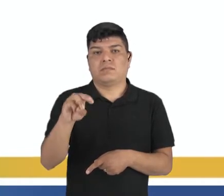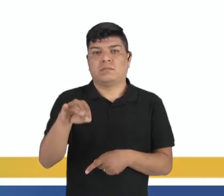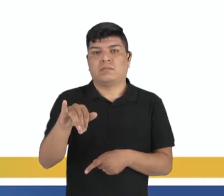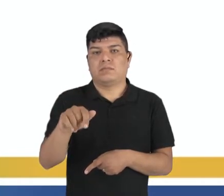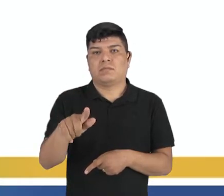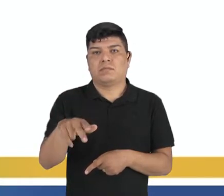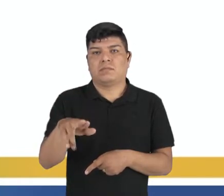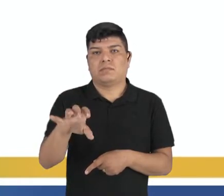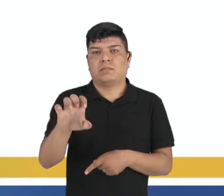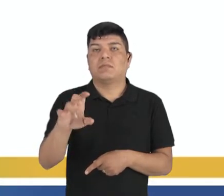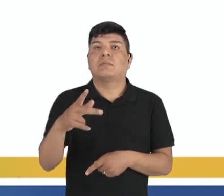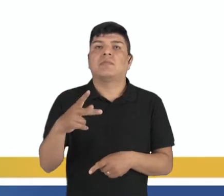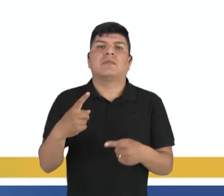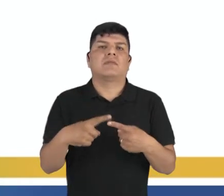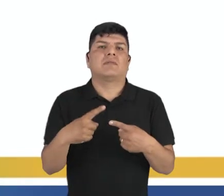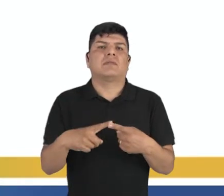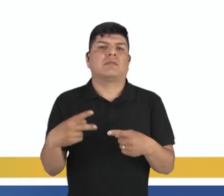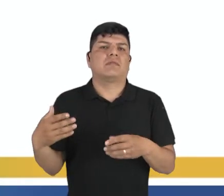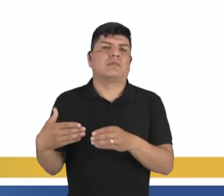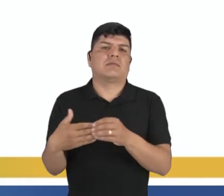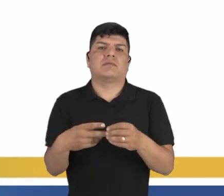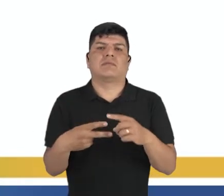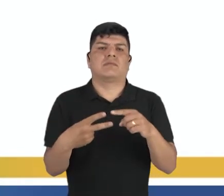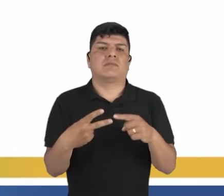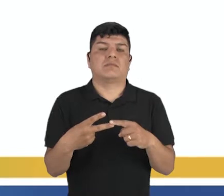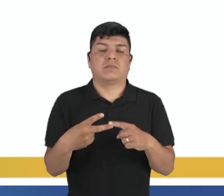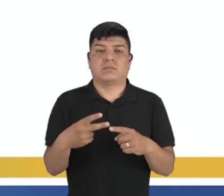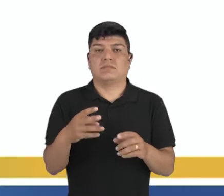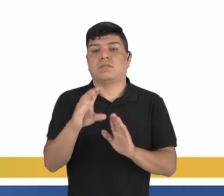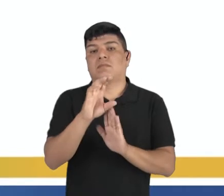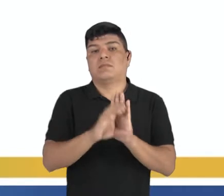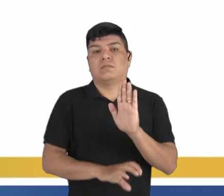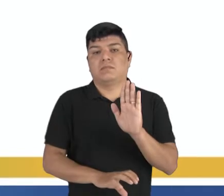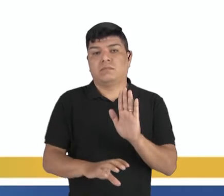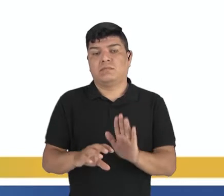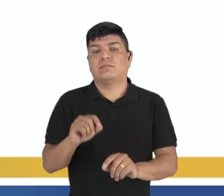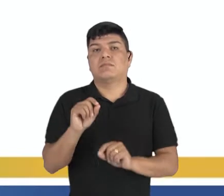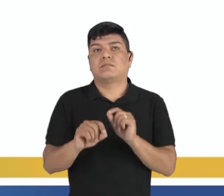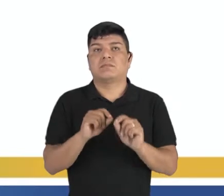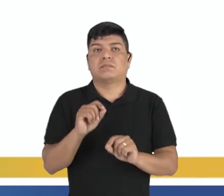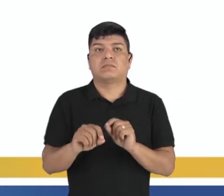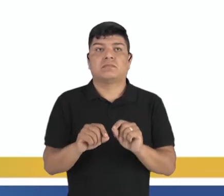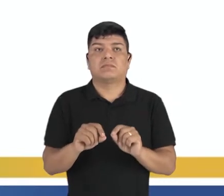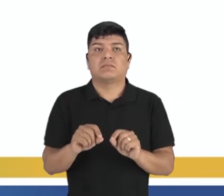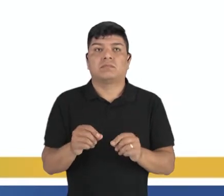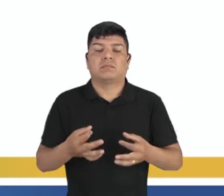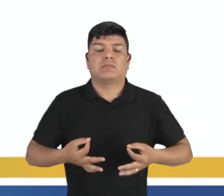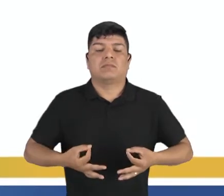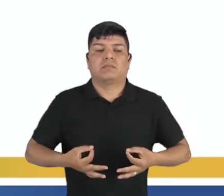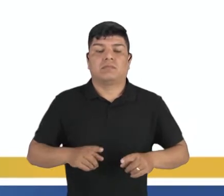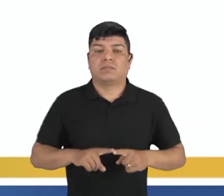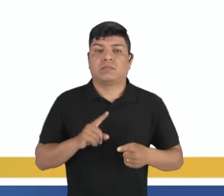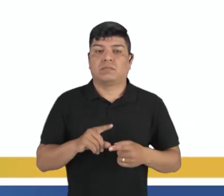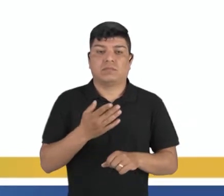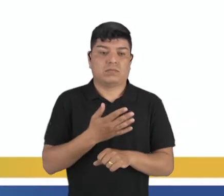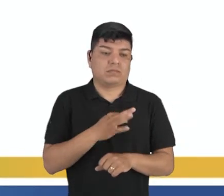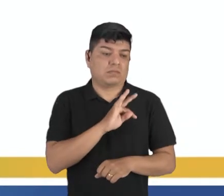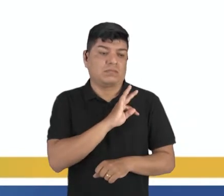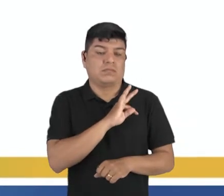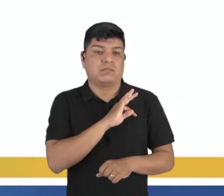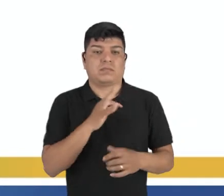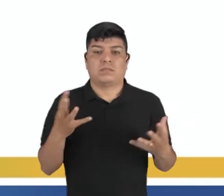Por que eu trouxe eles dois? O professor vai já explicar, mas vamos ler o conceito de meditação. Meditação é uma técnica que desenvolve